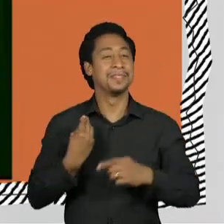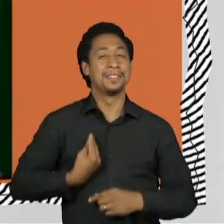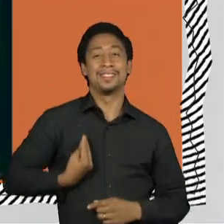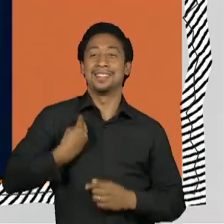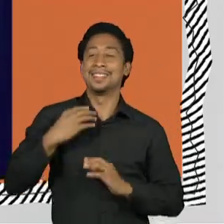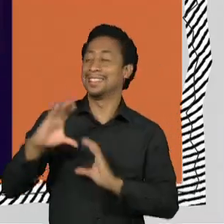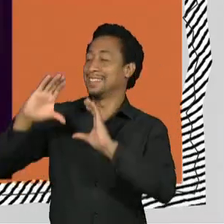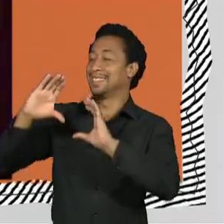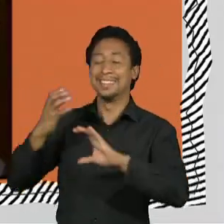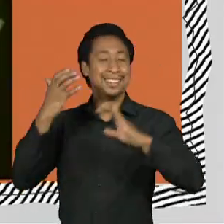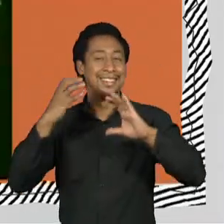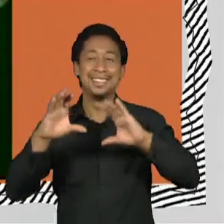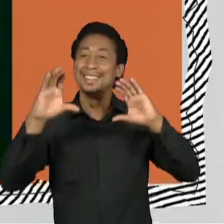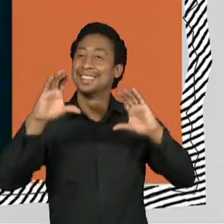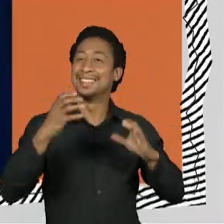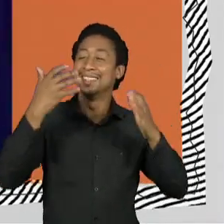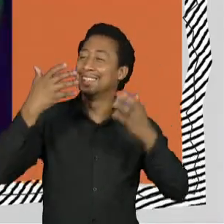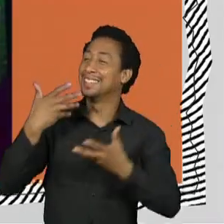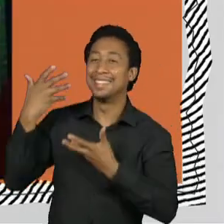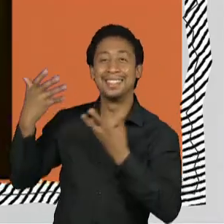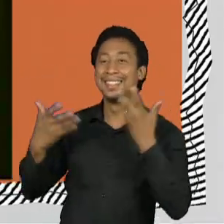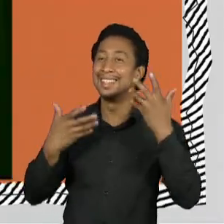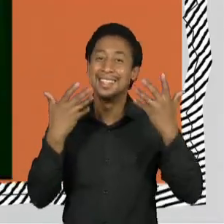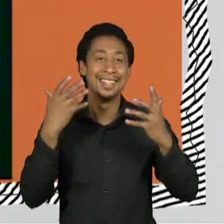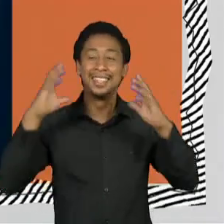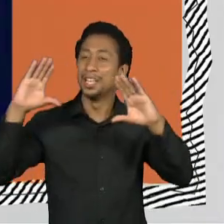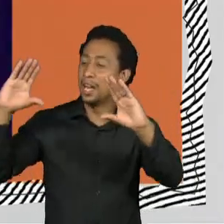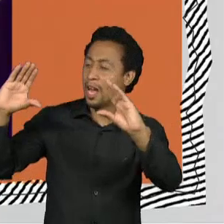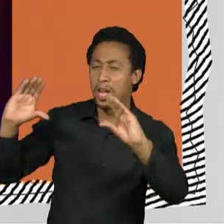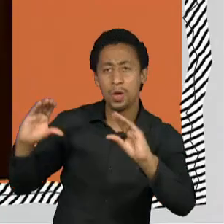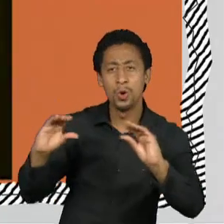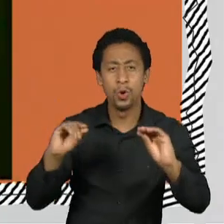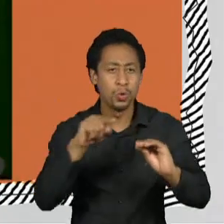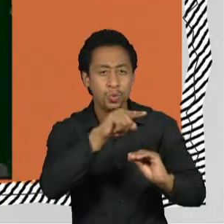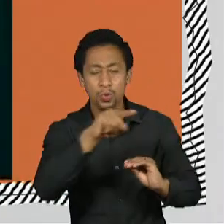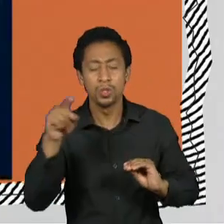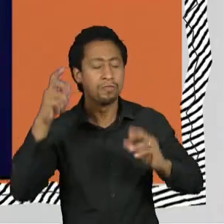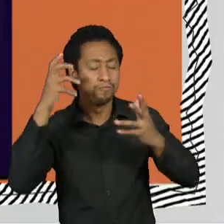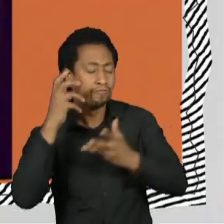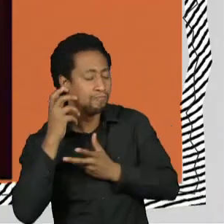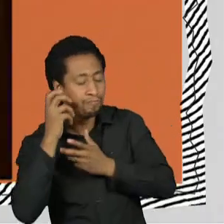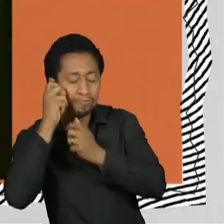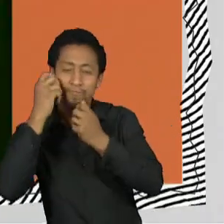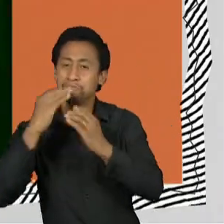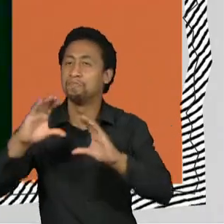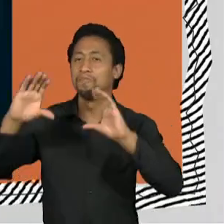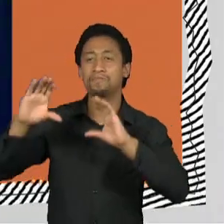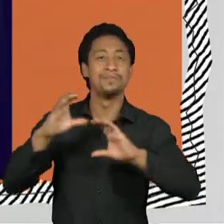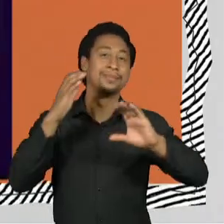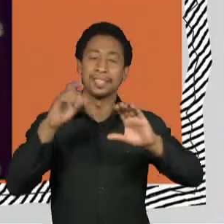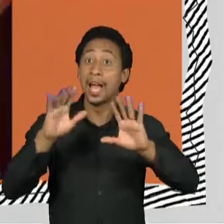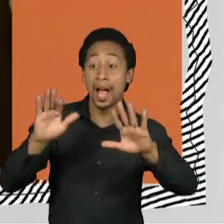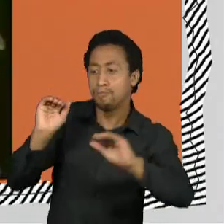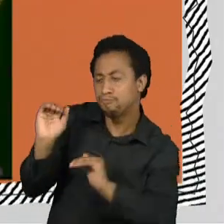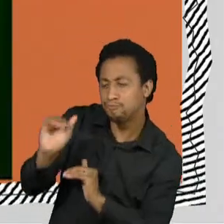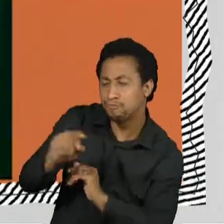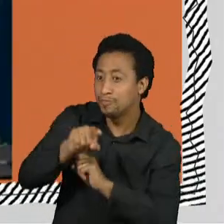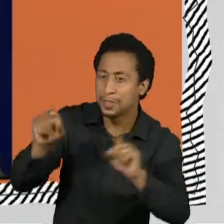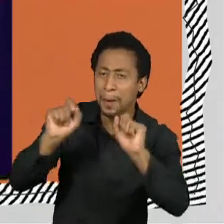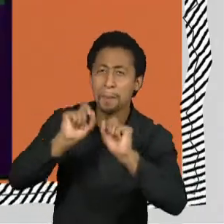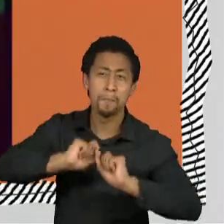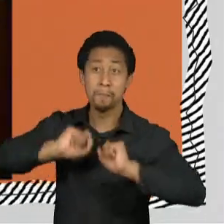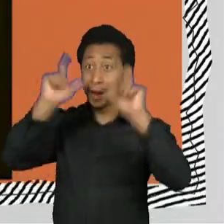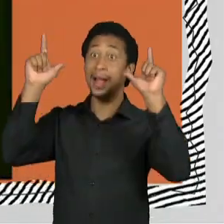cantar. De noite embalamos teu sono, de manhã nós vamos te acordar. Lá, lá, lá,